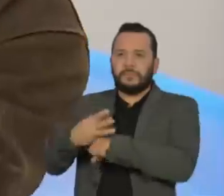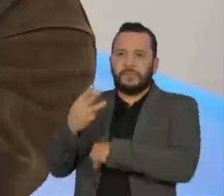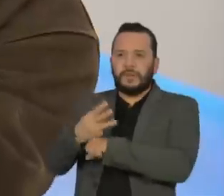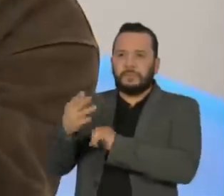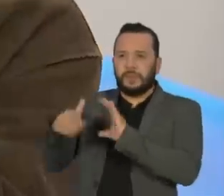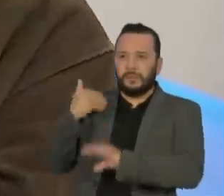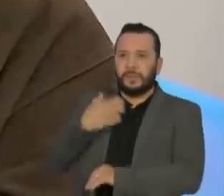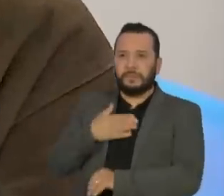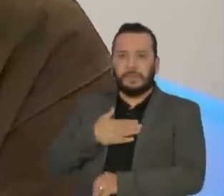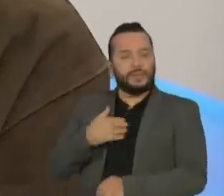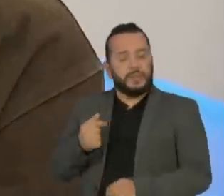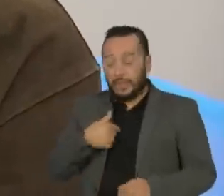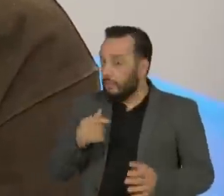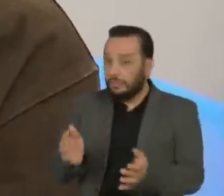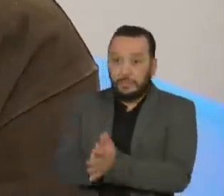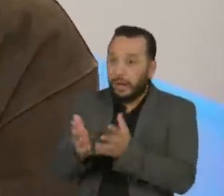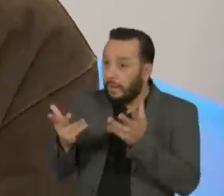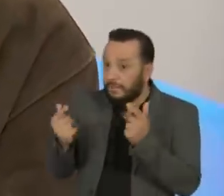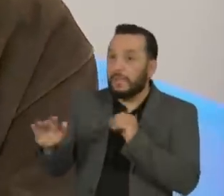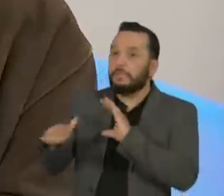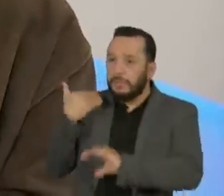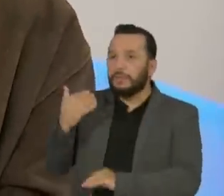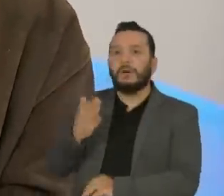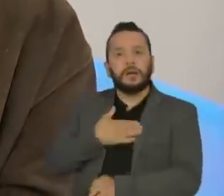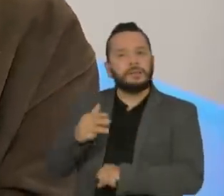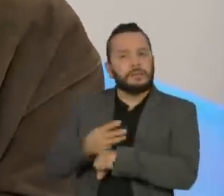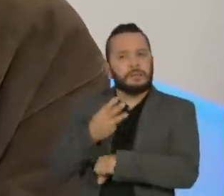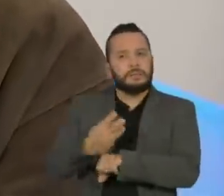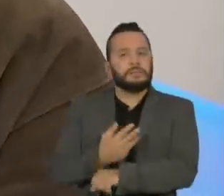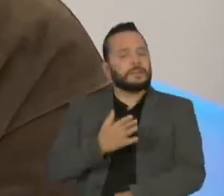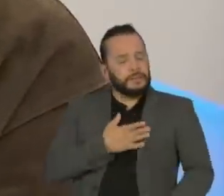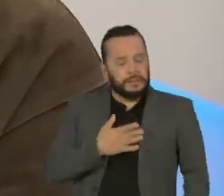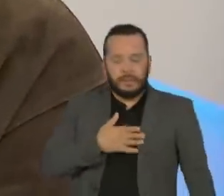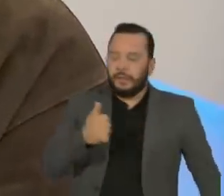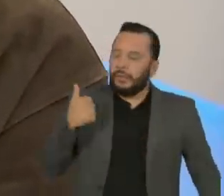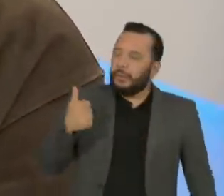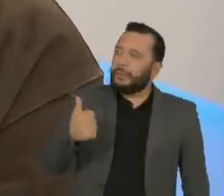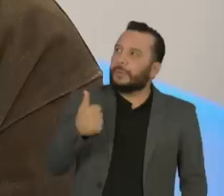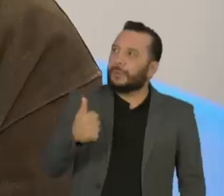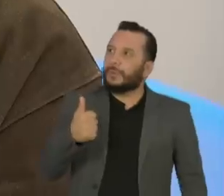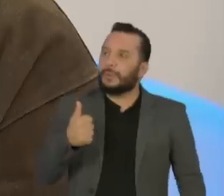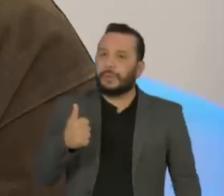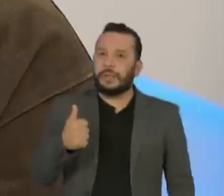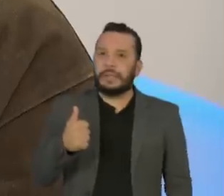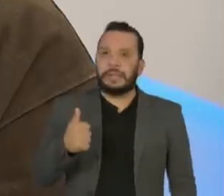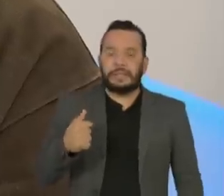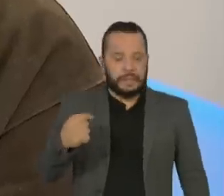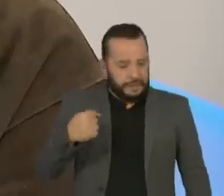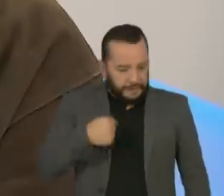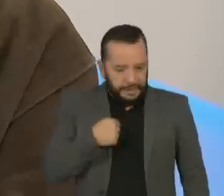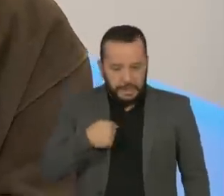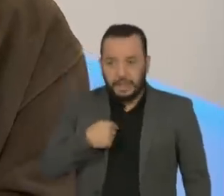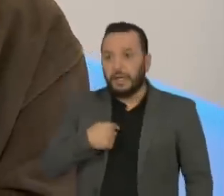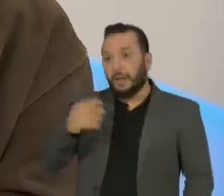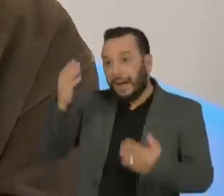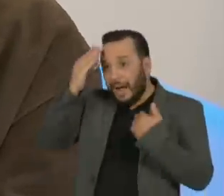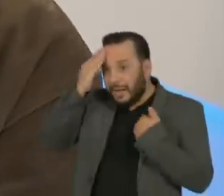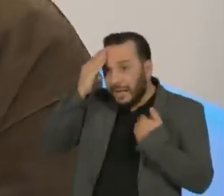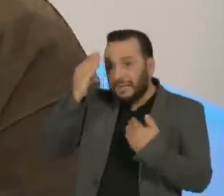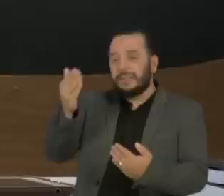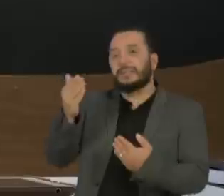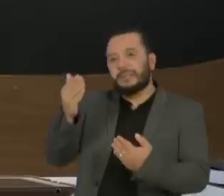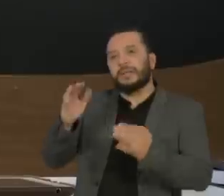poxa, que maravilha, sensacional, eu só posso congratular todas as pessoas, já dobrou